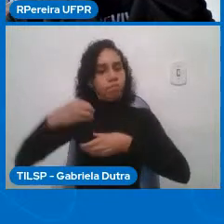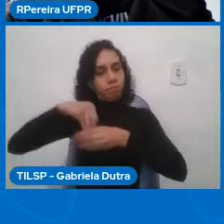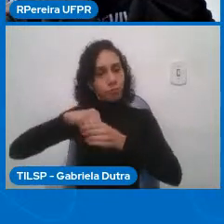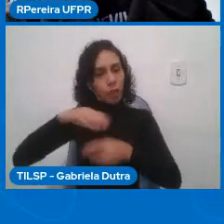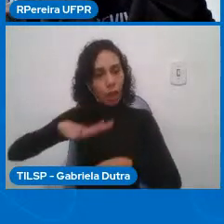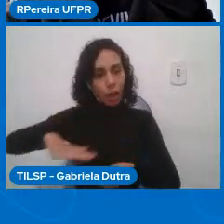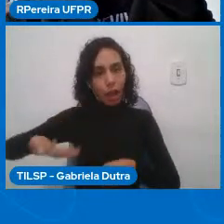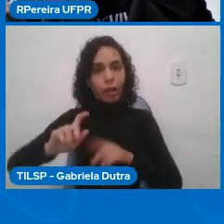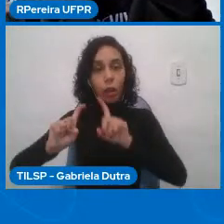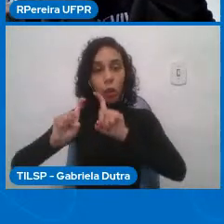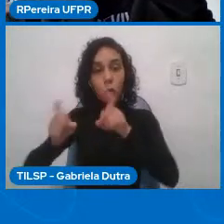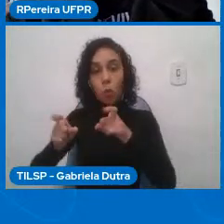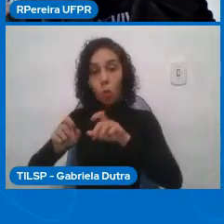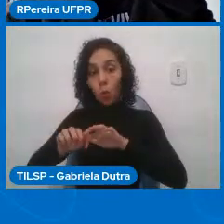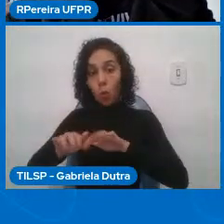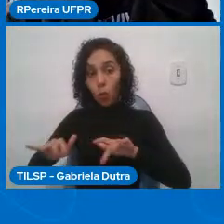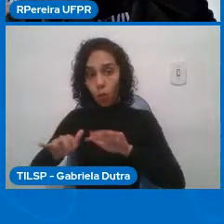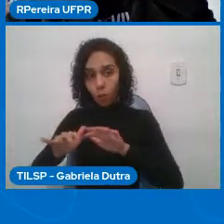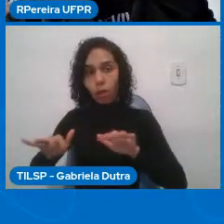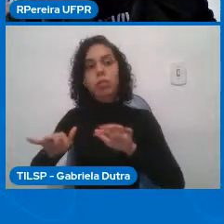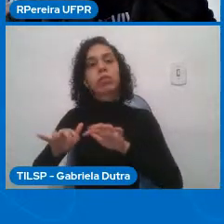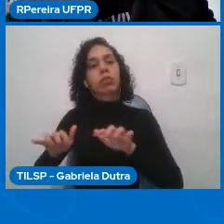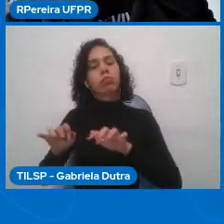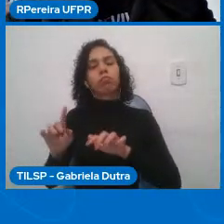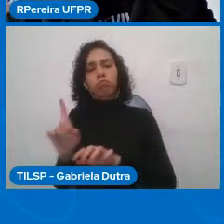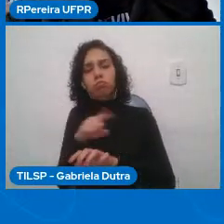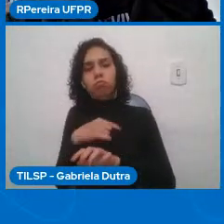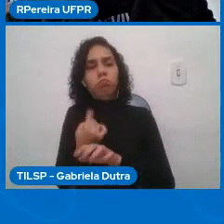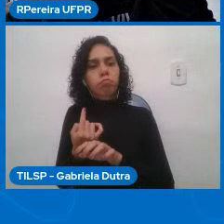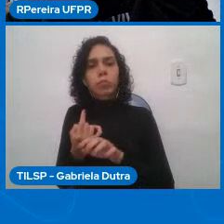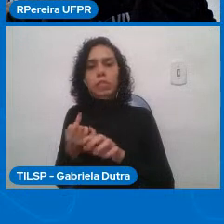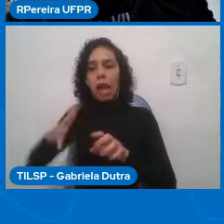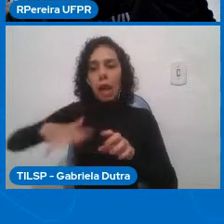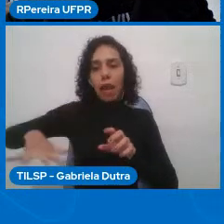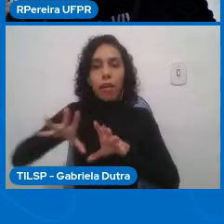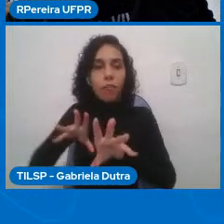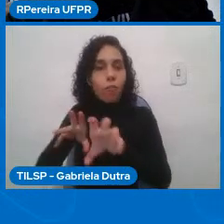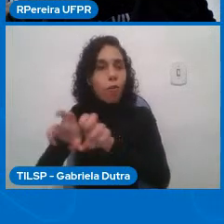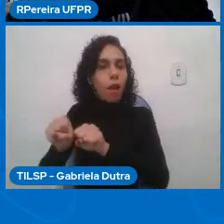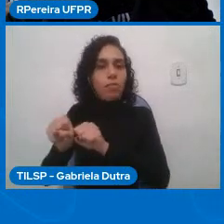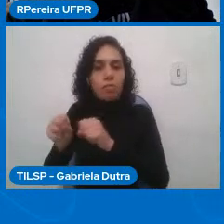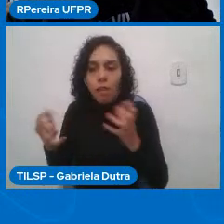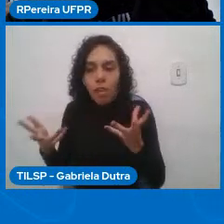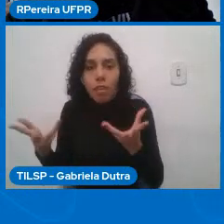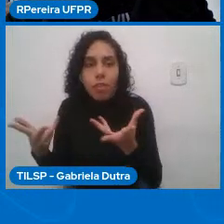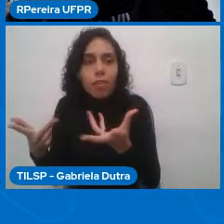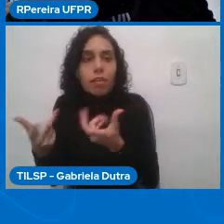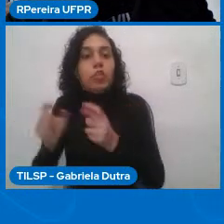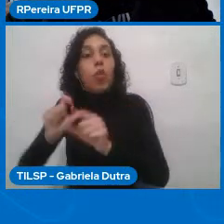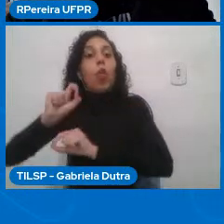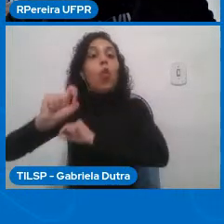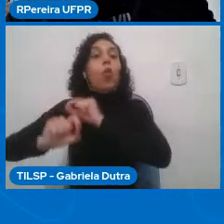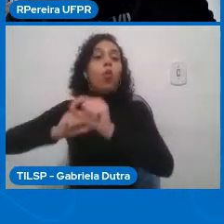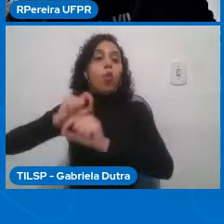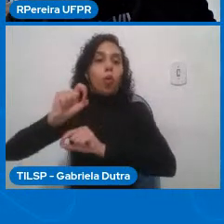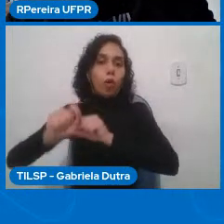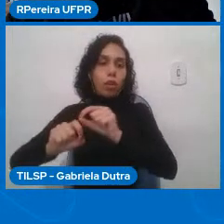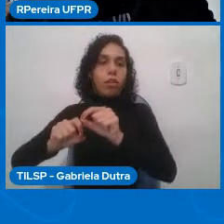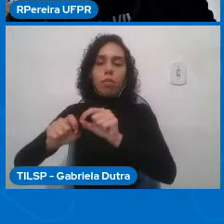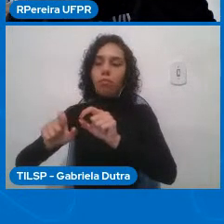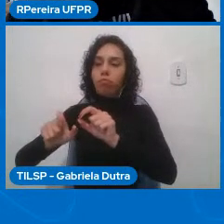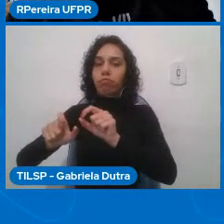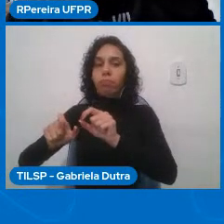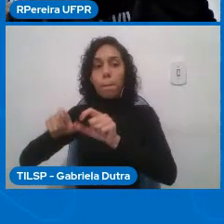termos de formação em formar pessoas para resolver problemas excelentes pessoas resolvedoras de